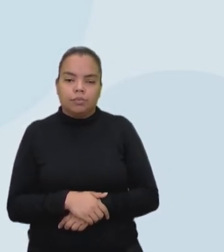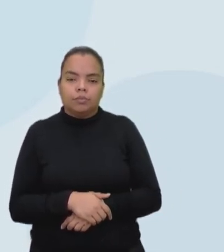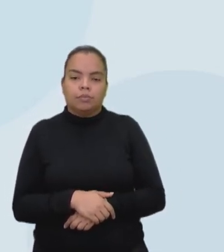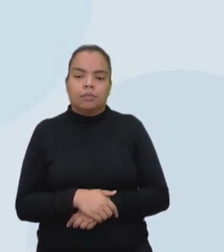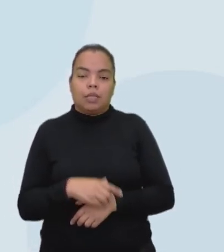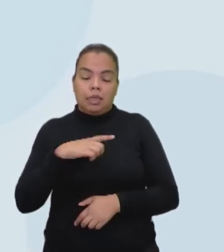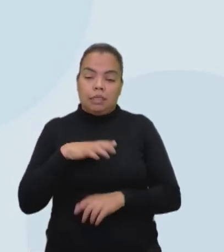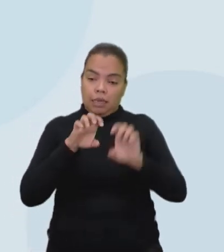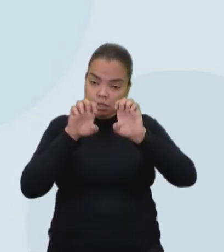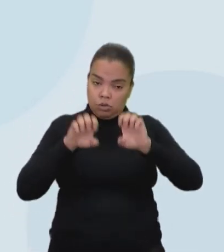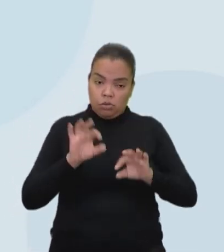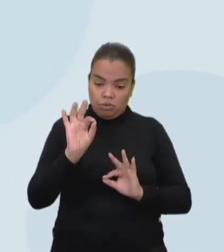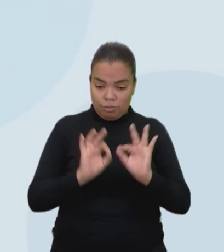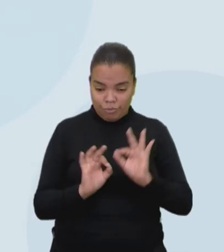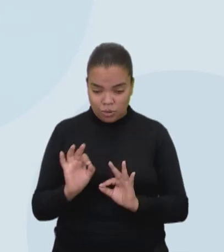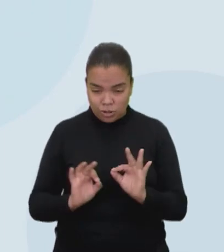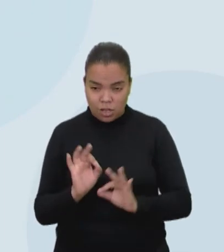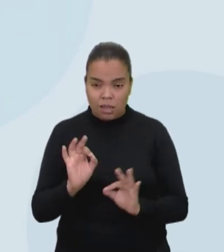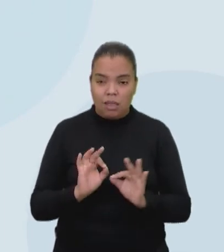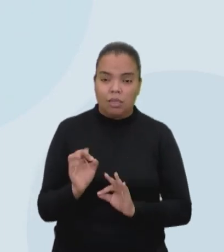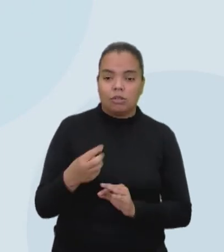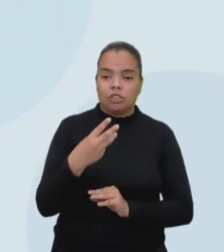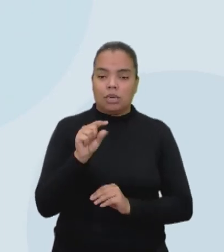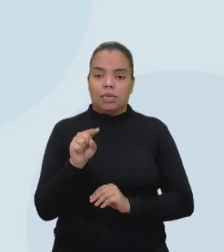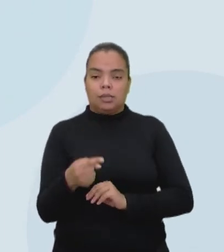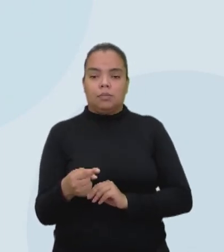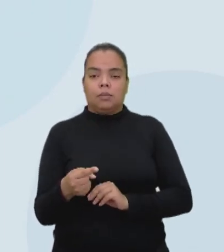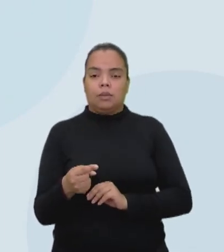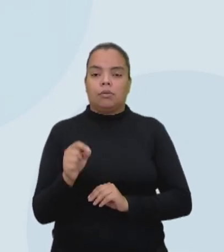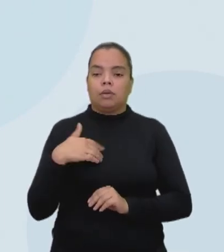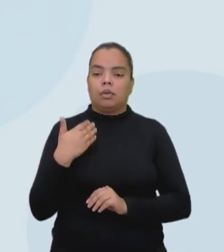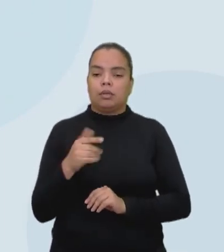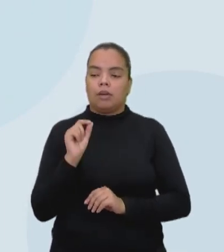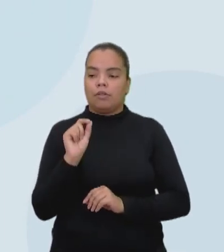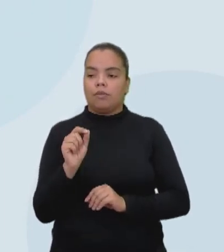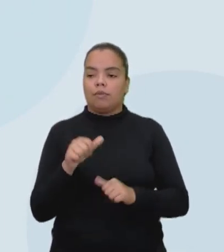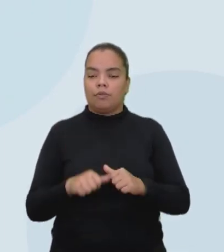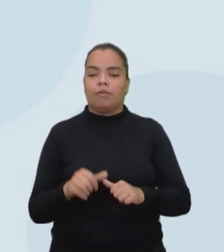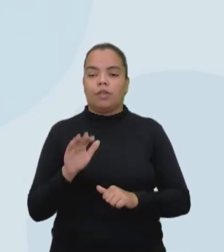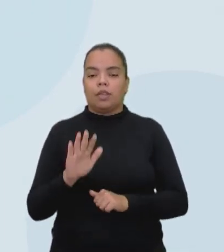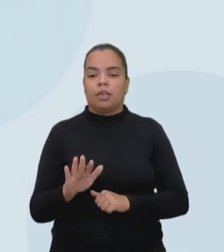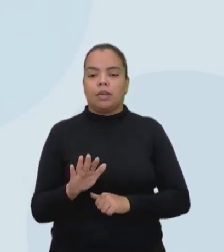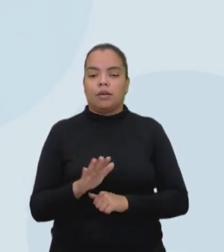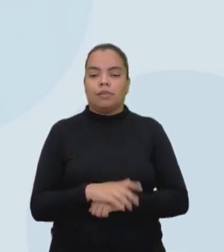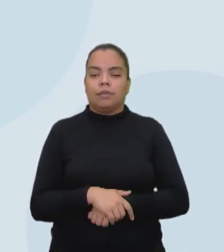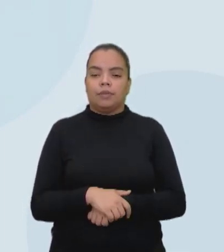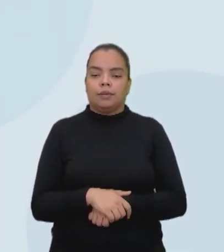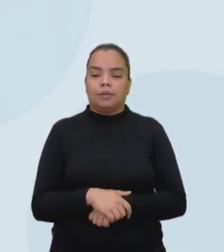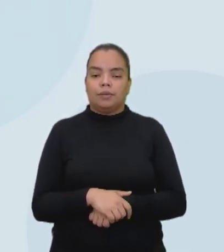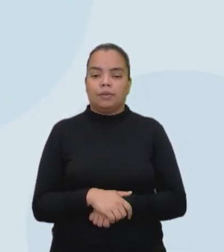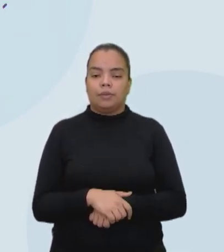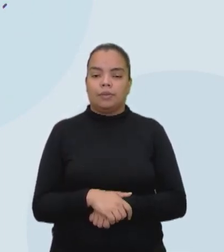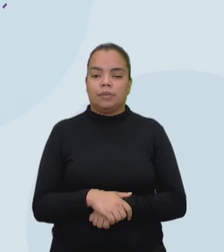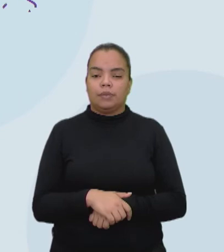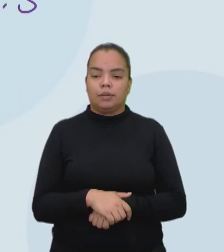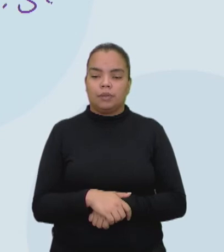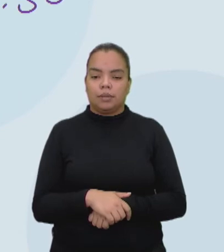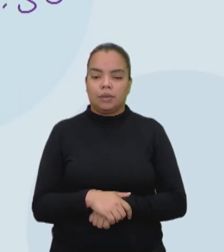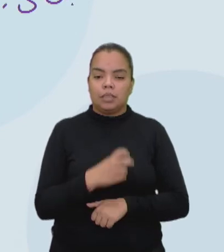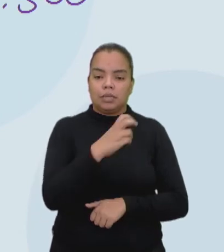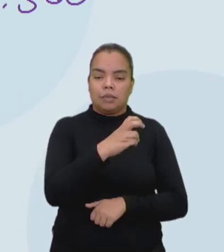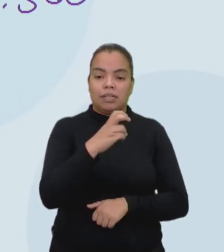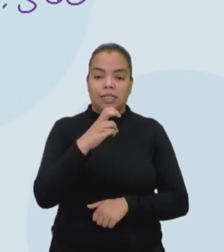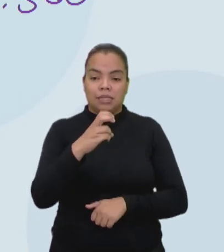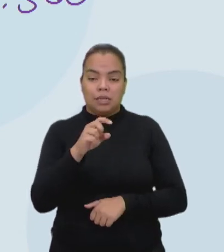Infraestrutura aí de 3 mil. Então, a despesa aqui, óbvio que aumentou, né? Então, a gente tem 55 mil e